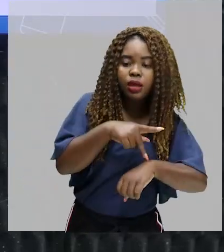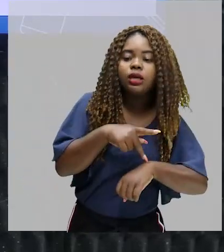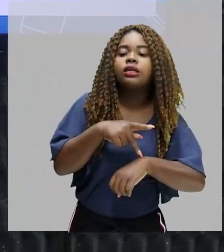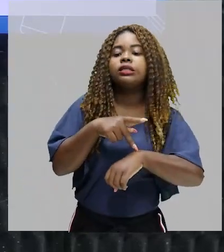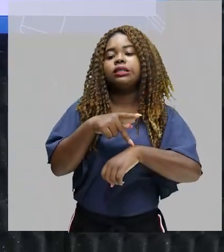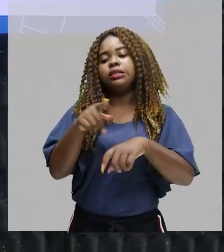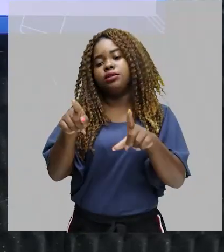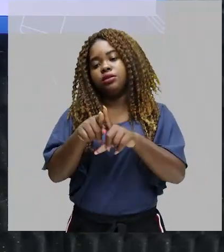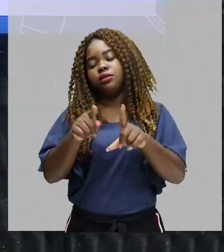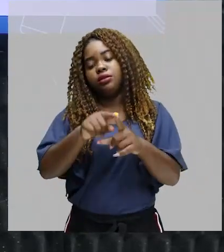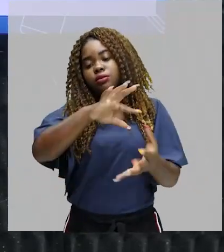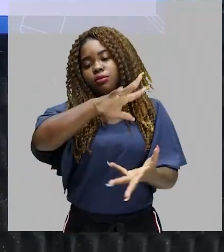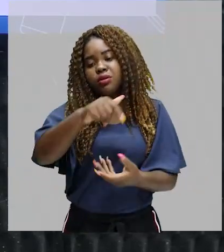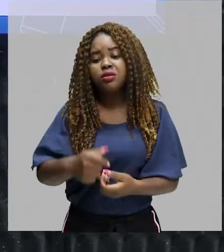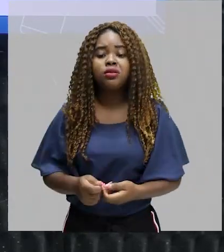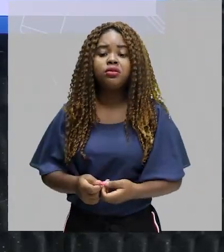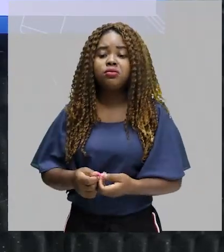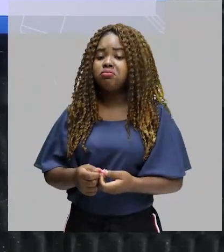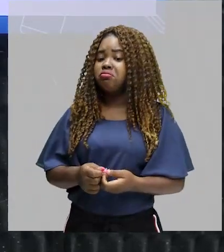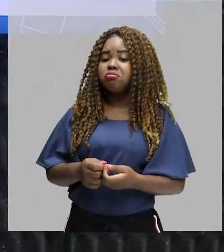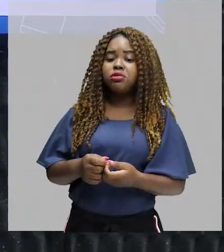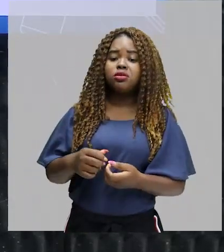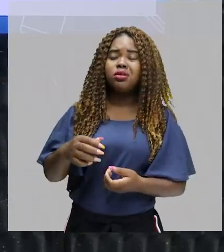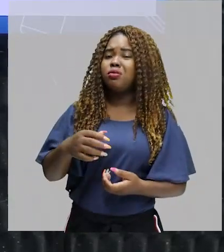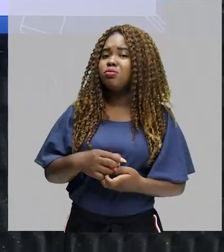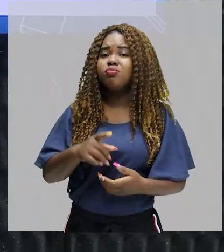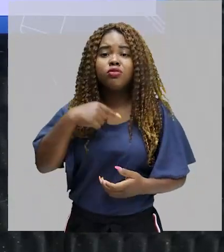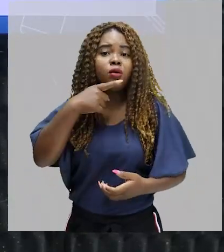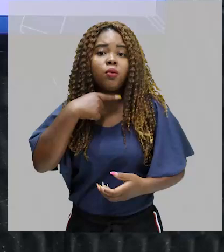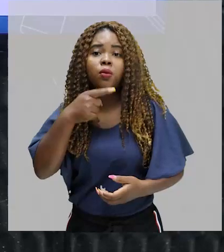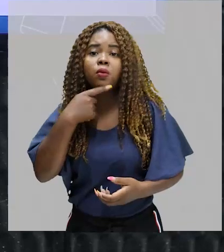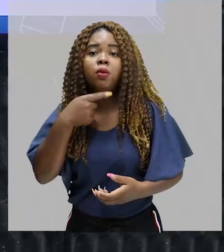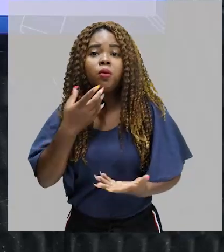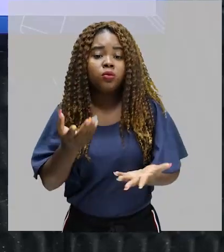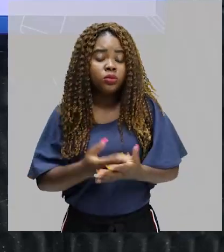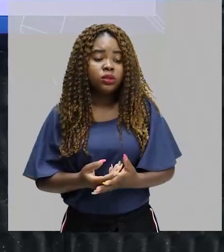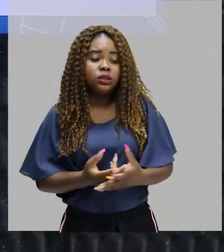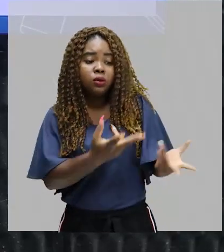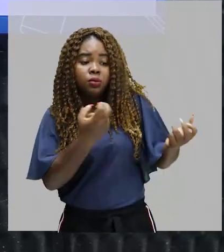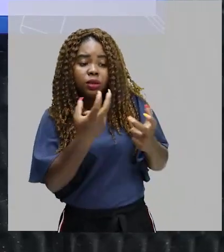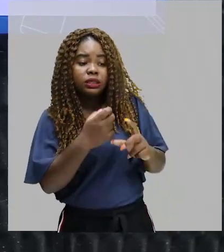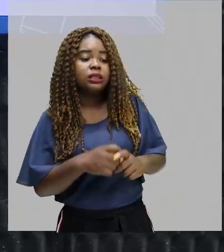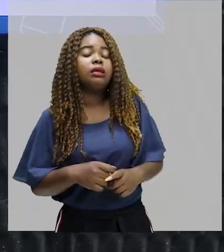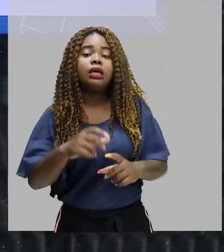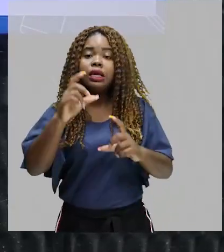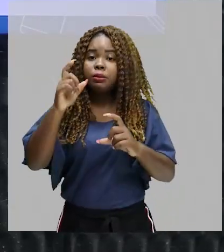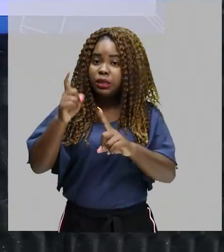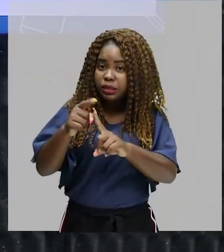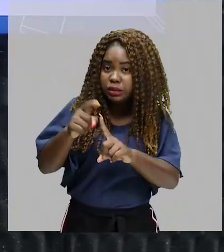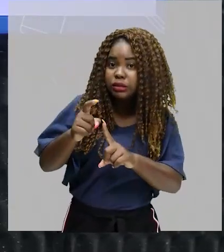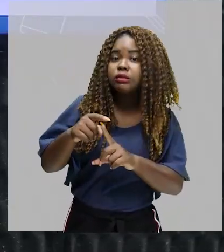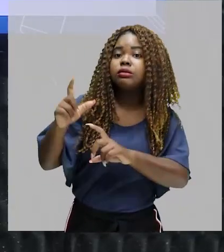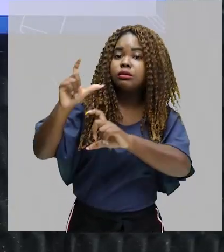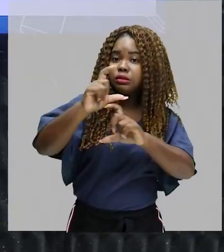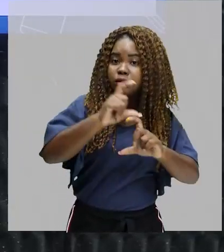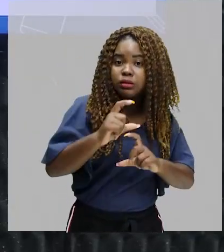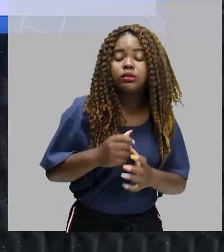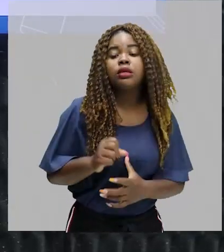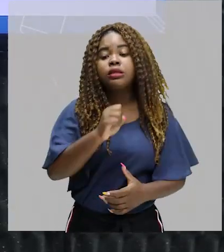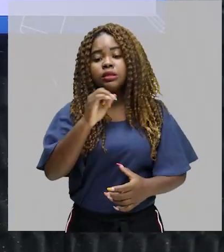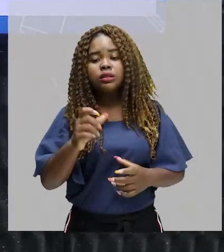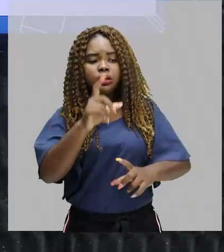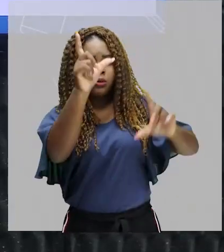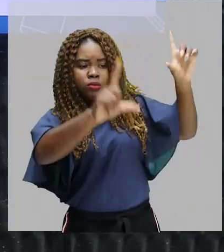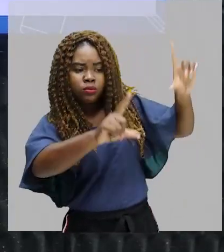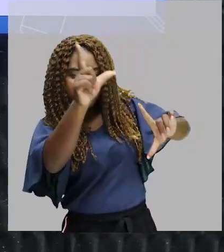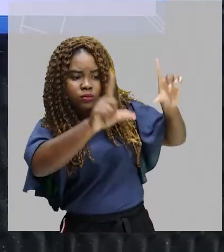interpretar a charge. Eu não vou conseguir saber o que ele está criticando ali. Então, se eu não estou acompanhando os noticiários, os jornais, eu não vou entender.